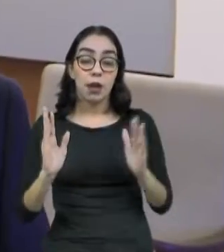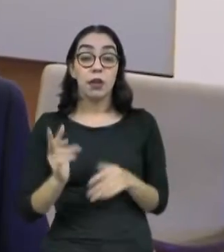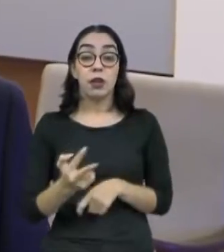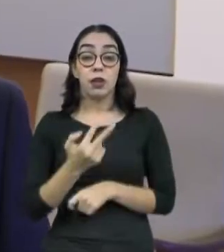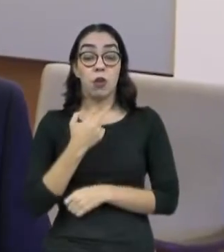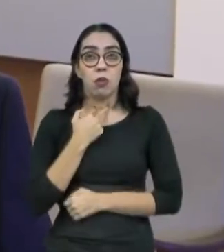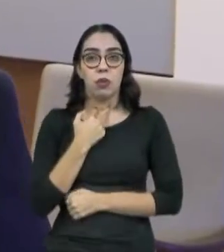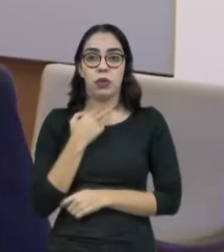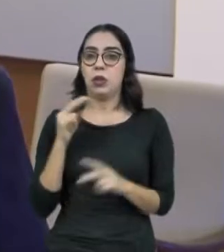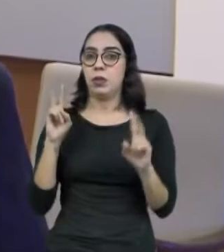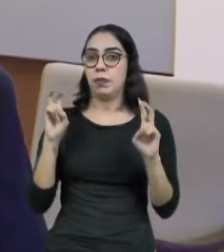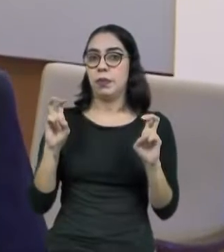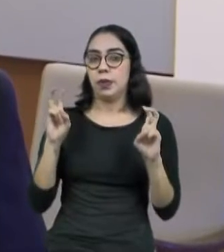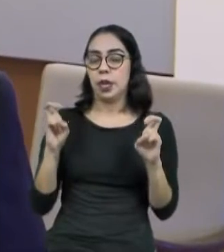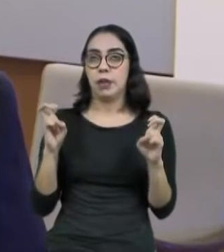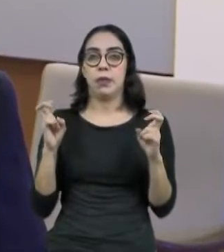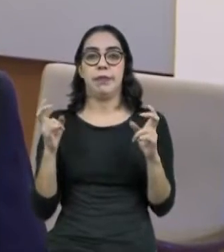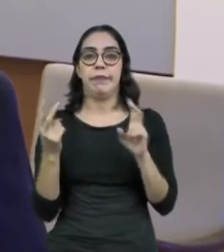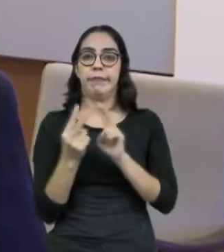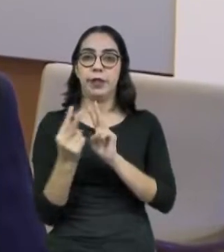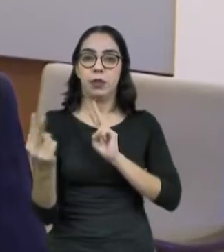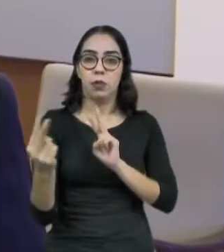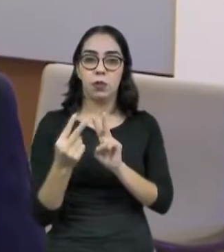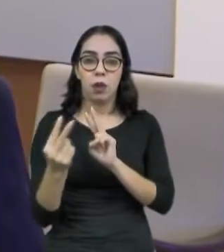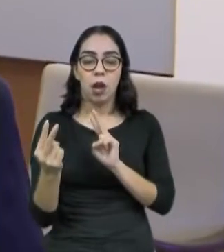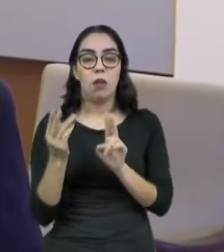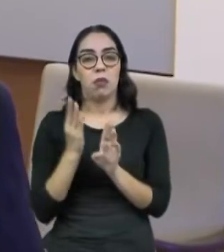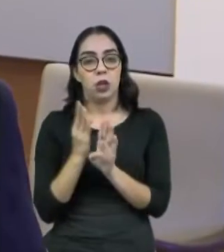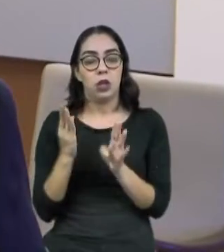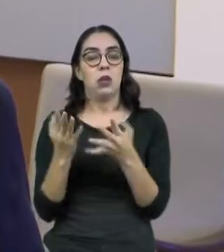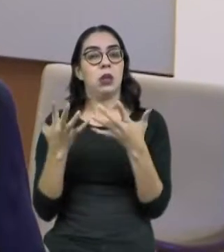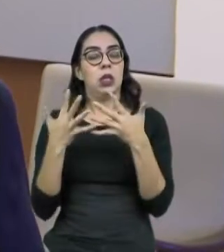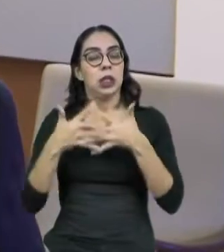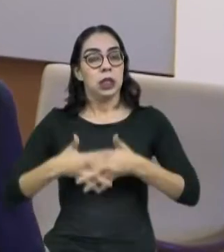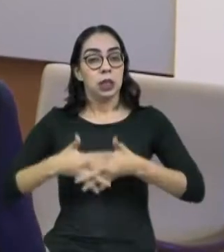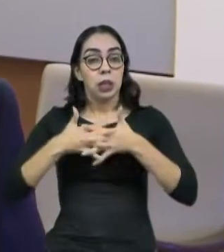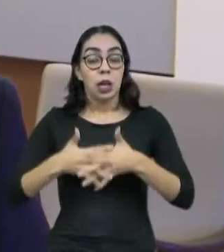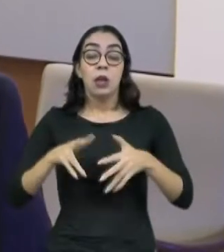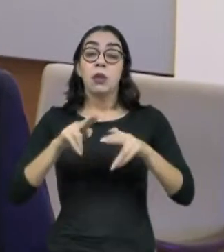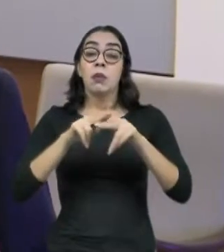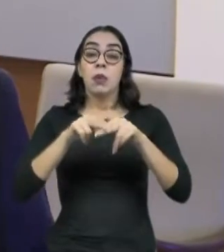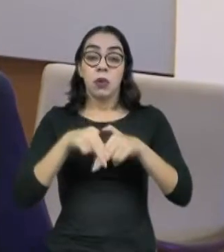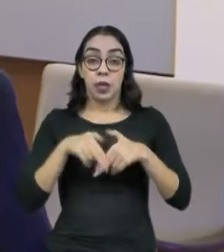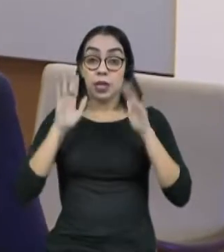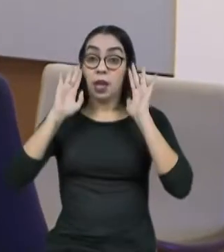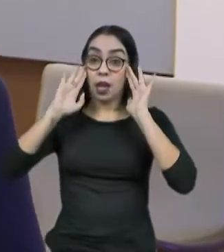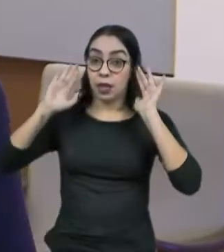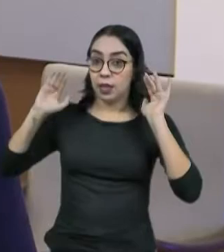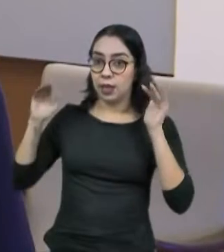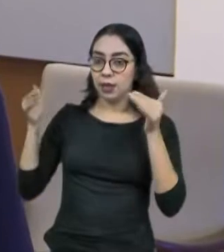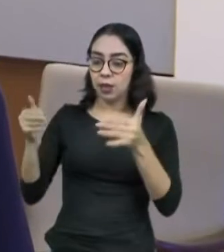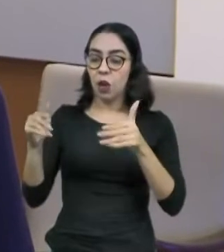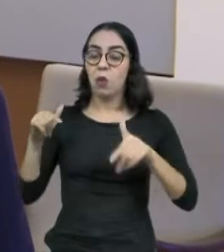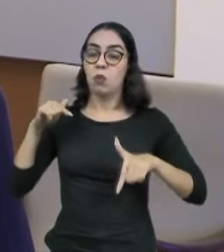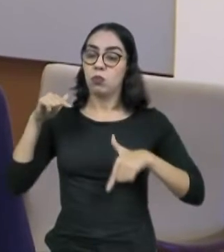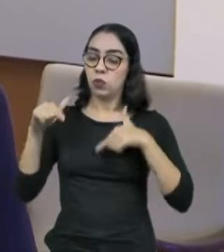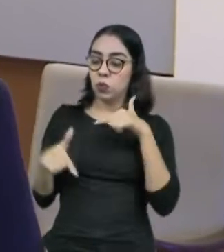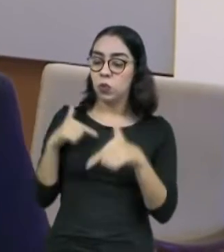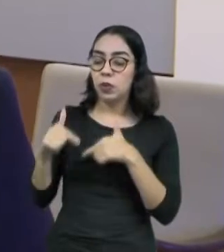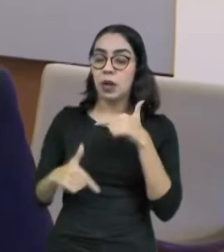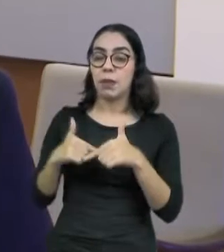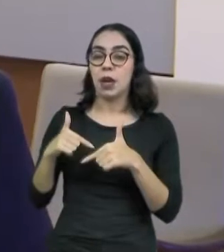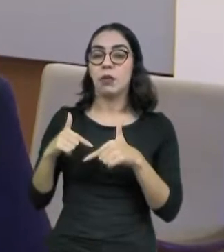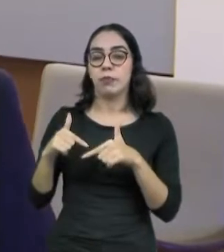magnitude em reuniões virtuais. Estávamos com todas as nossas atenções, todo o nosso trabalho voltado para a pandemia.